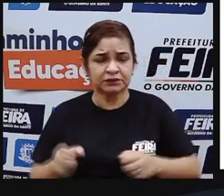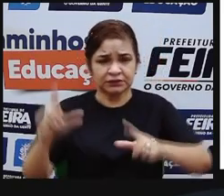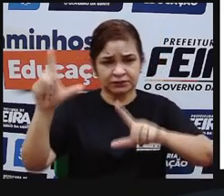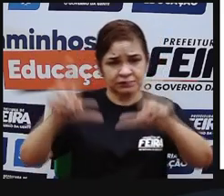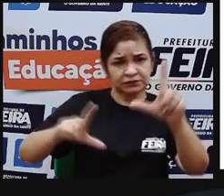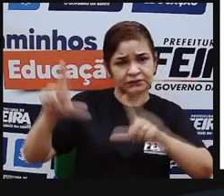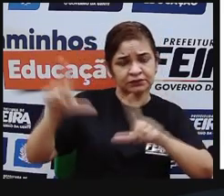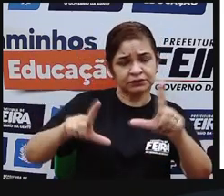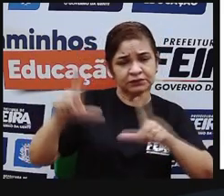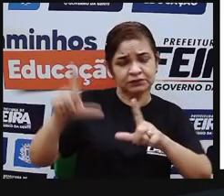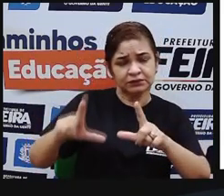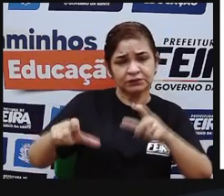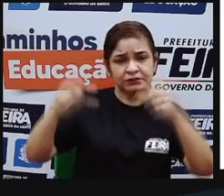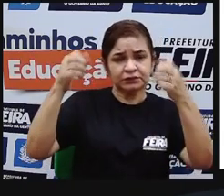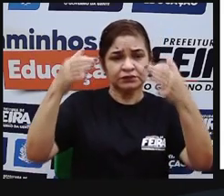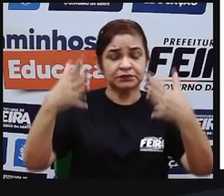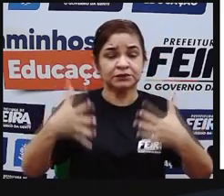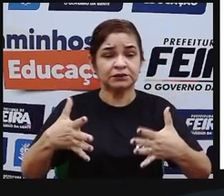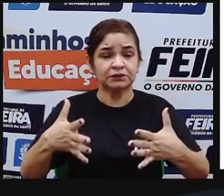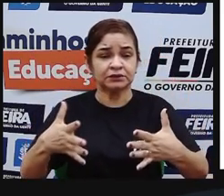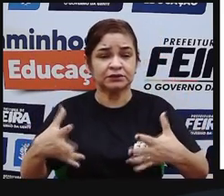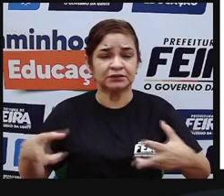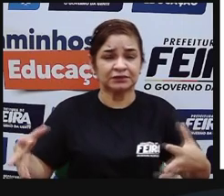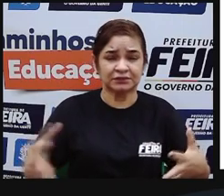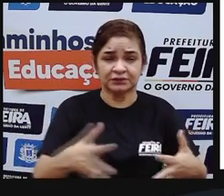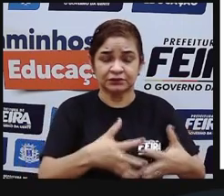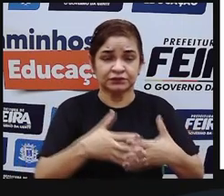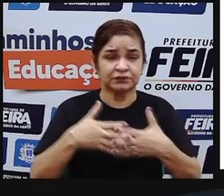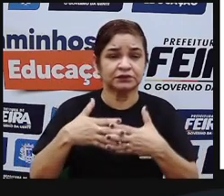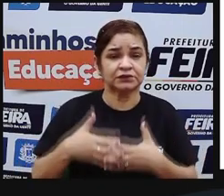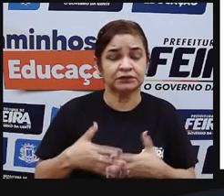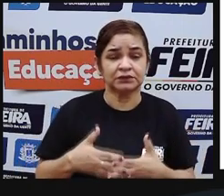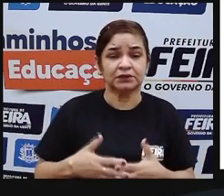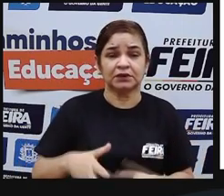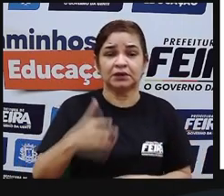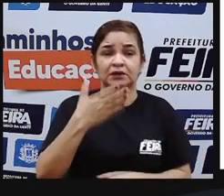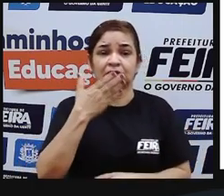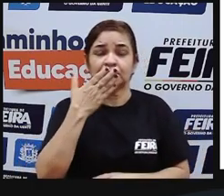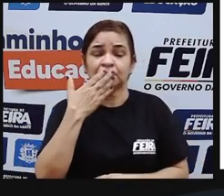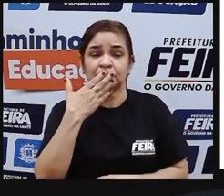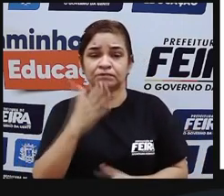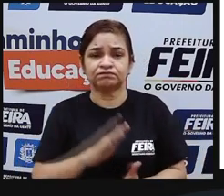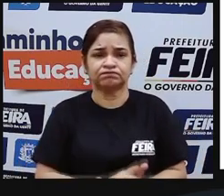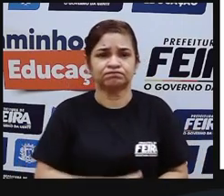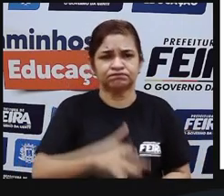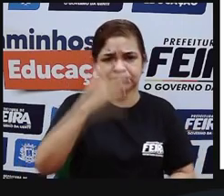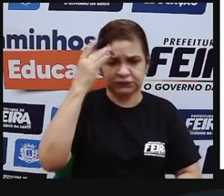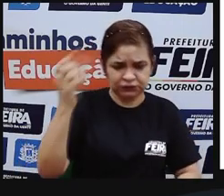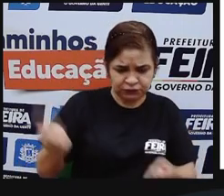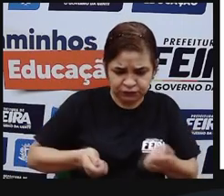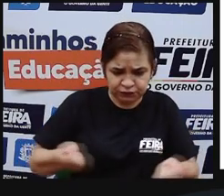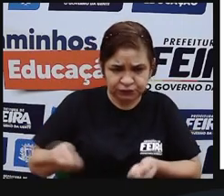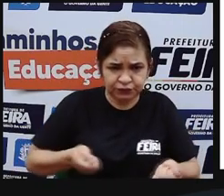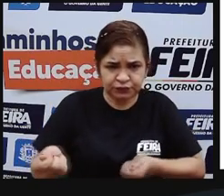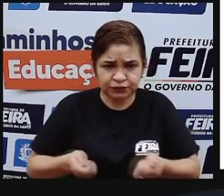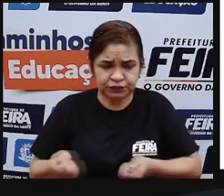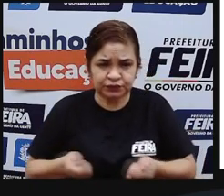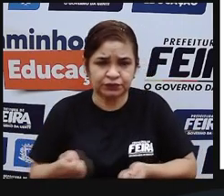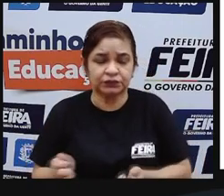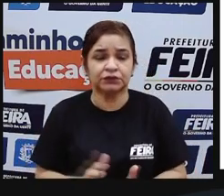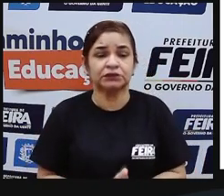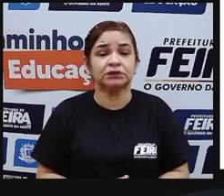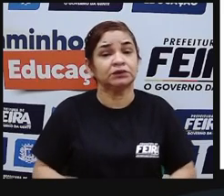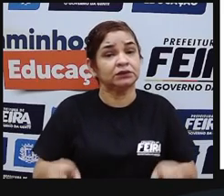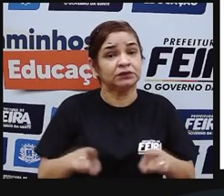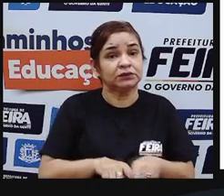falando de disputas de terras entre indígenas e garimpeiros, entre indígenas e produtores